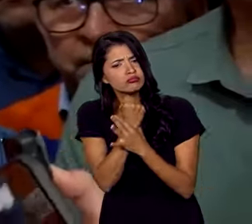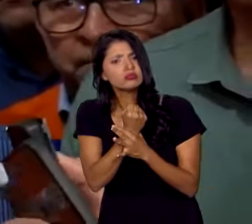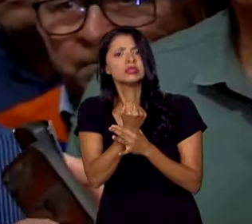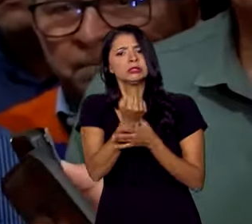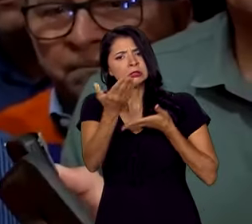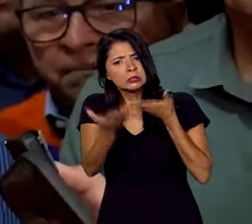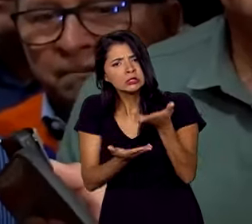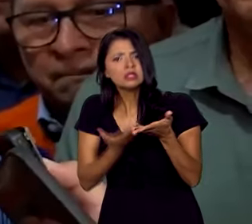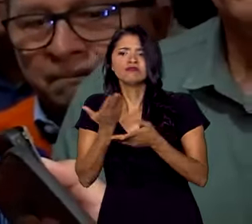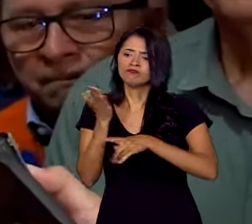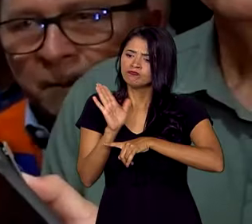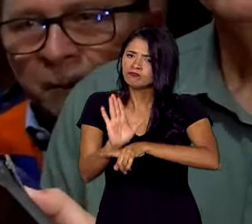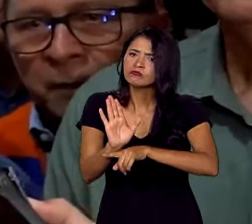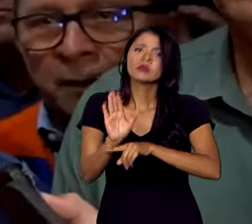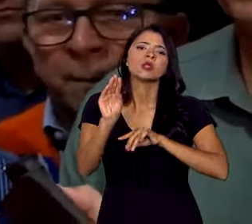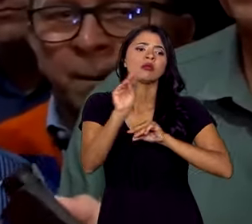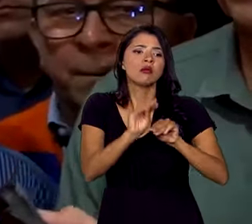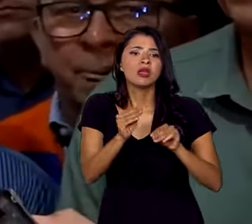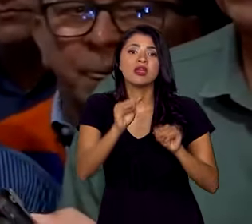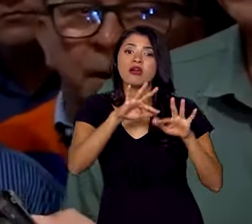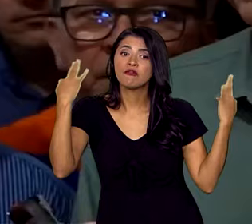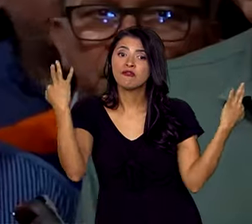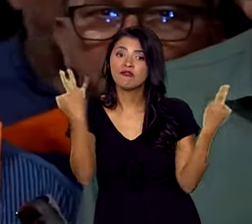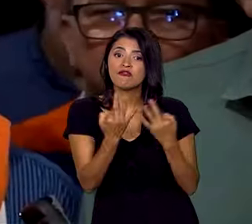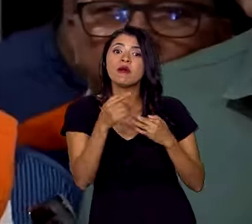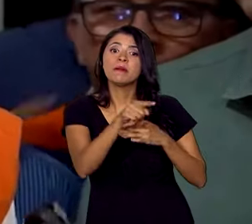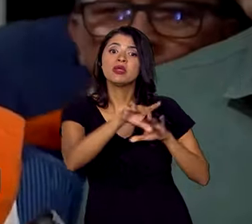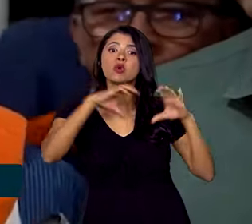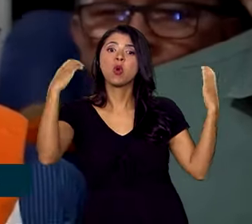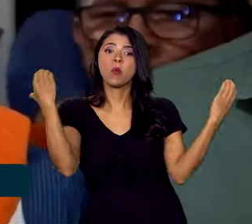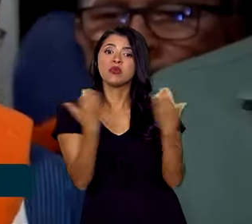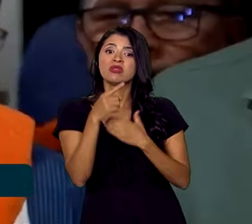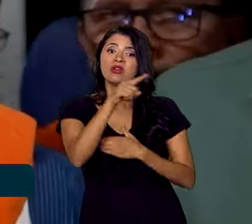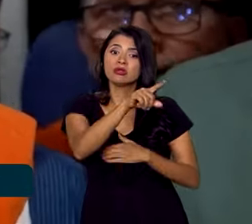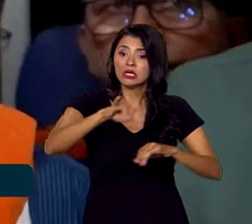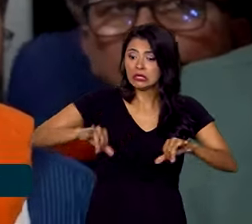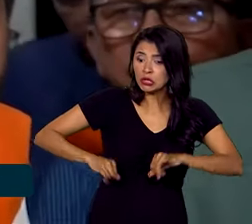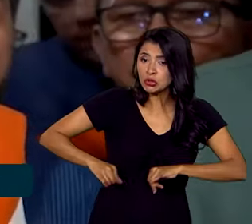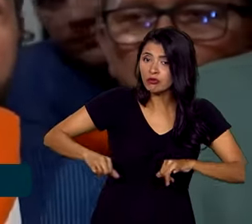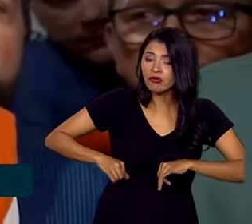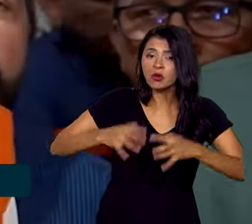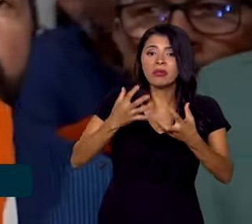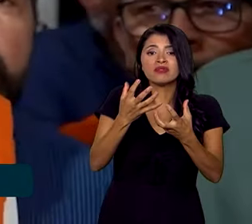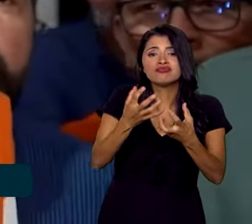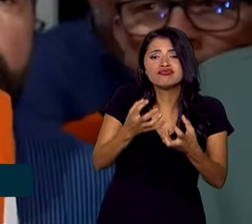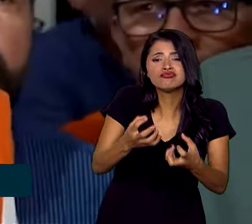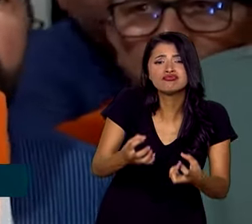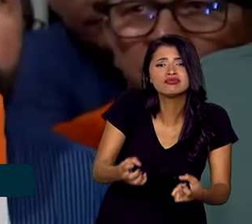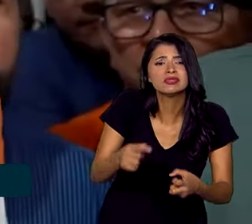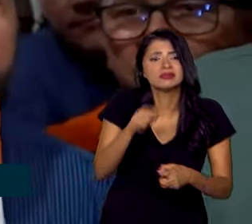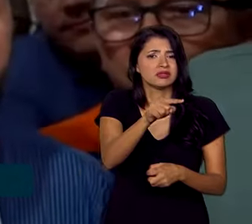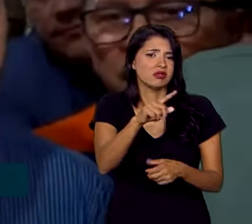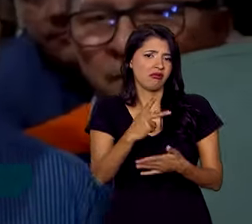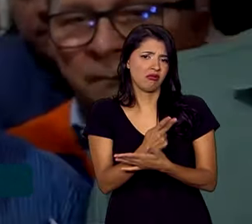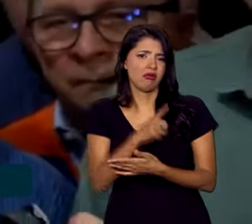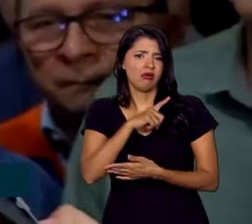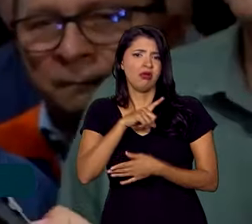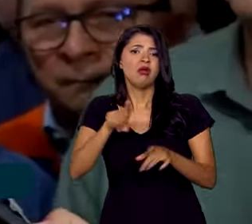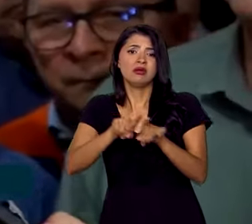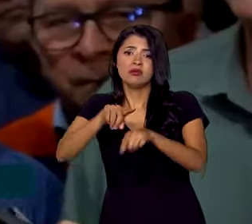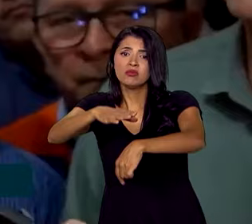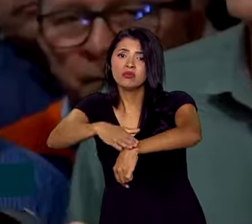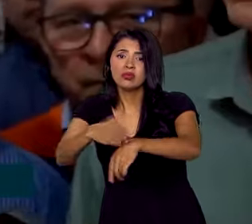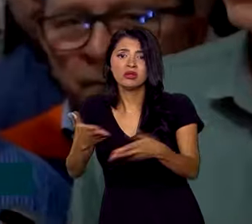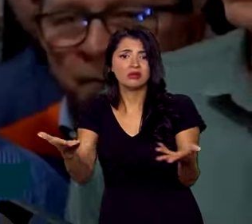cuidado com as famílias e comunidades atingidas pelas estiagens, pela seca. E, neste